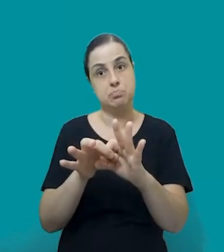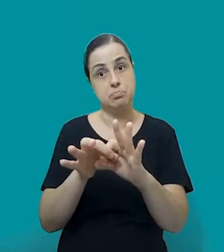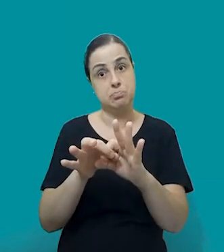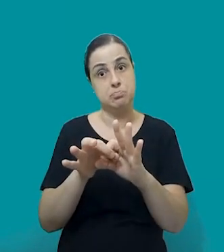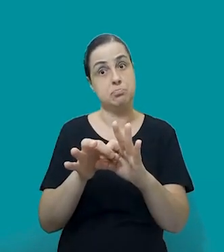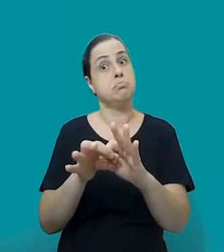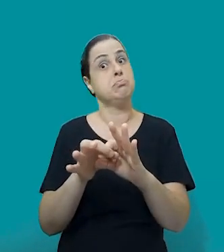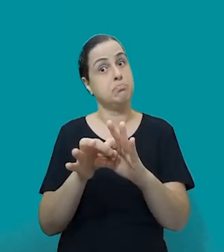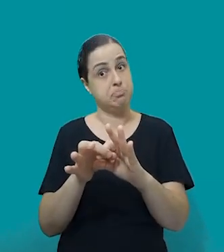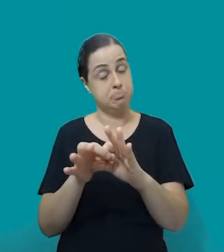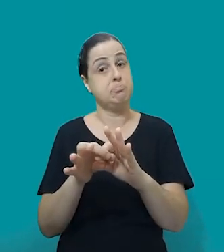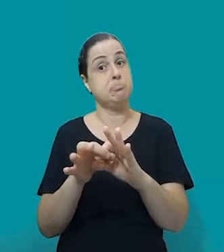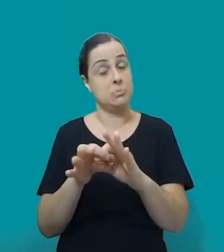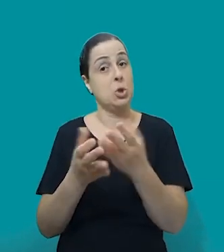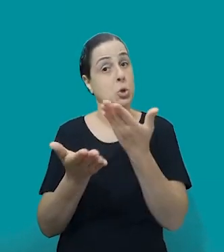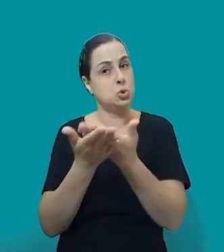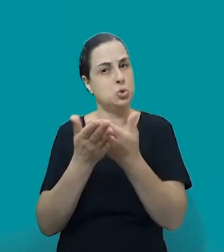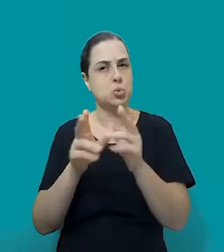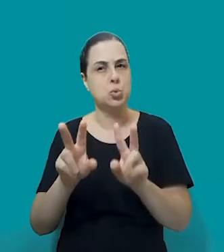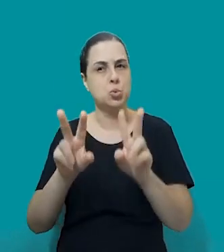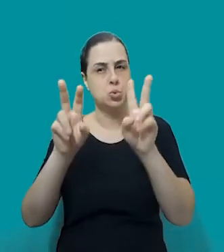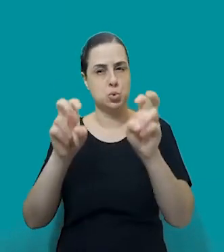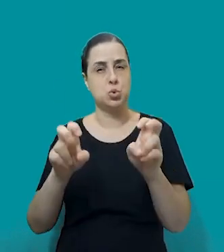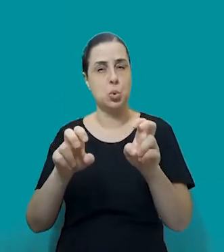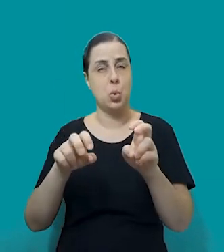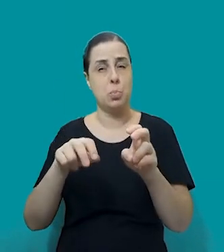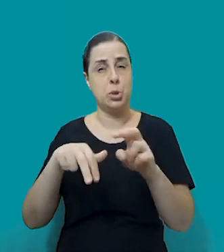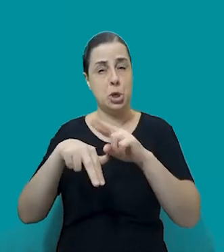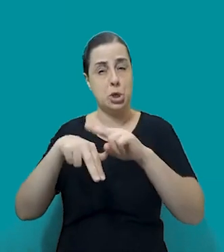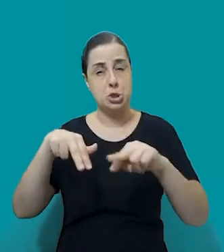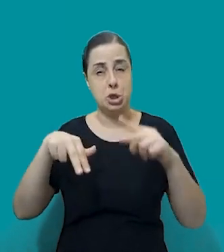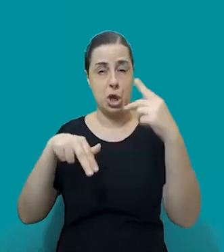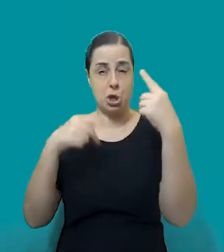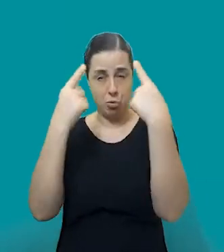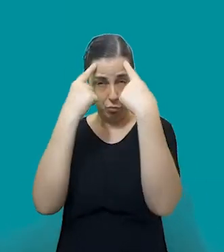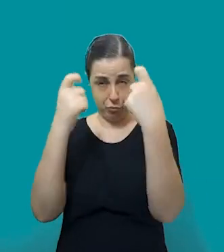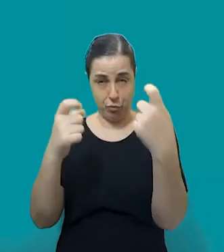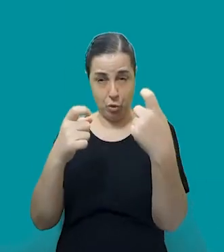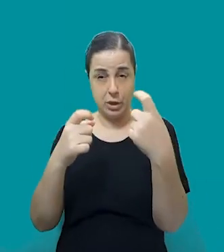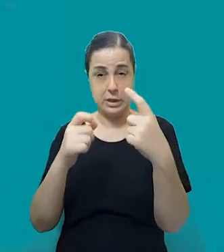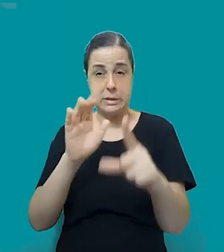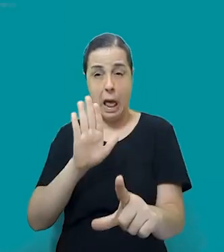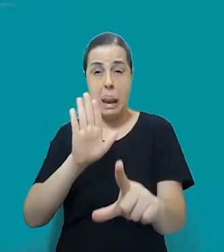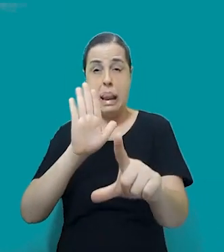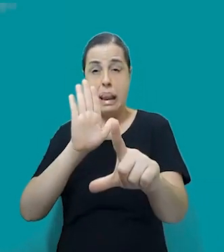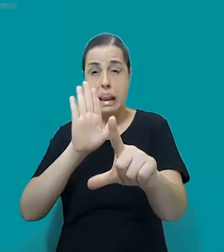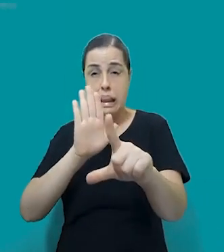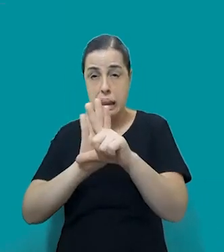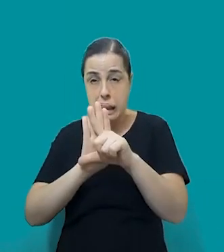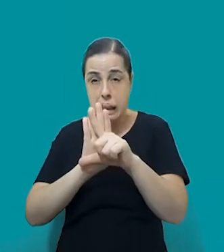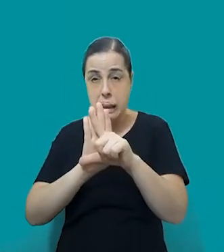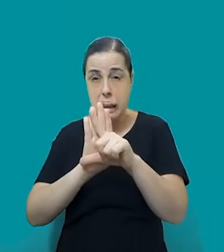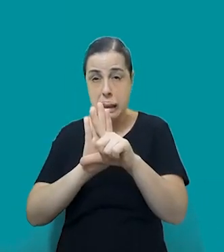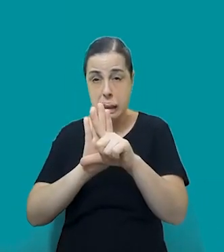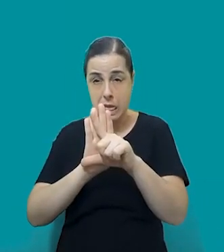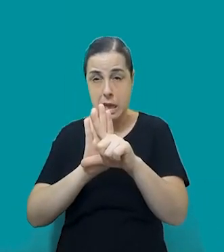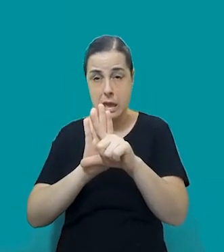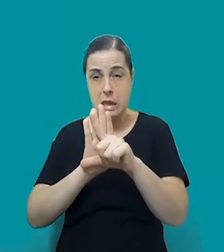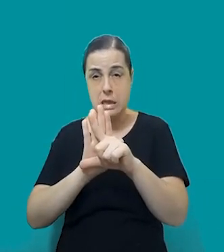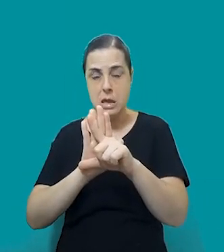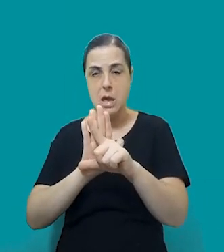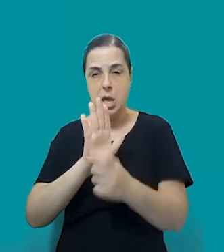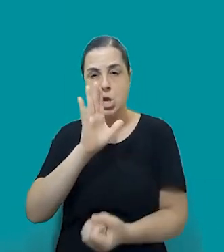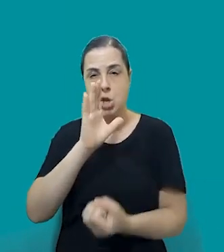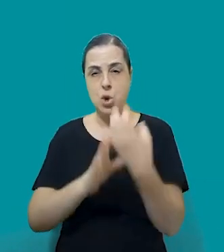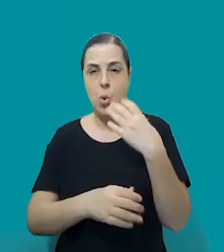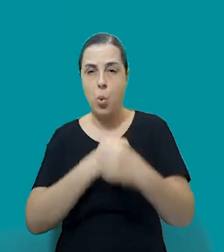estudos de violência de gênero, eles são relativamente novos, né? A gente tem a Lei Maria da Penha de 2006. Antes disso, a gente não falava muito